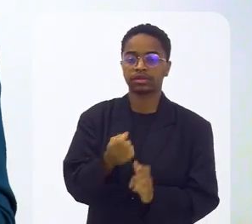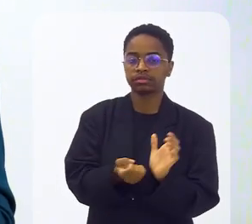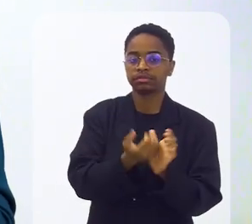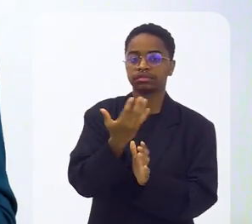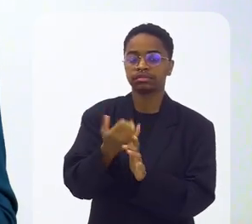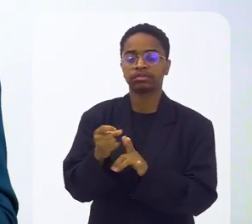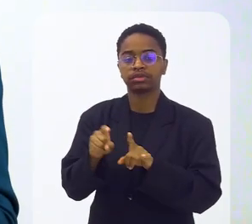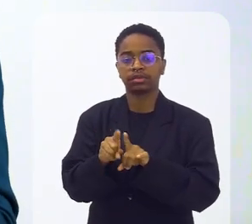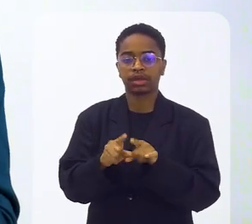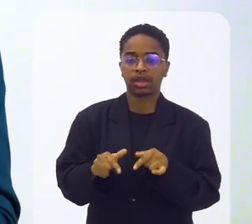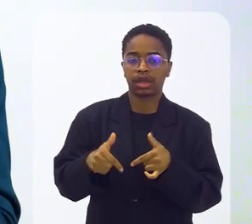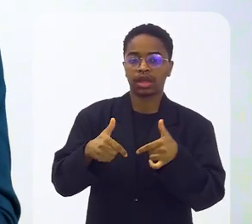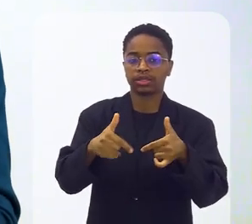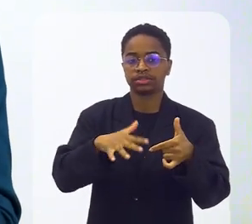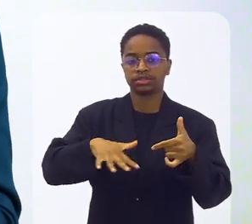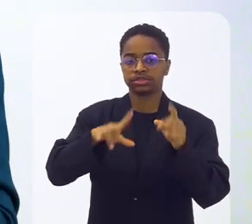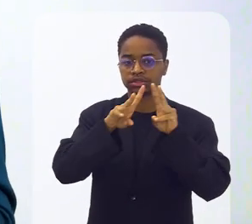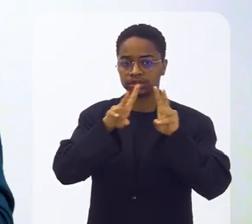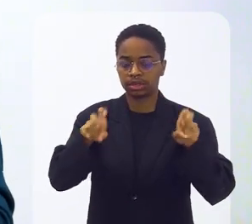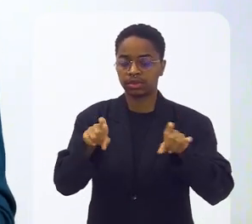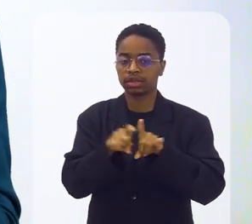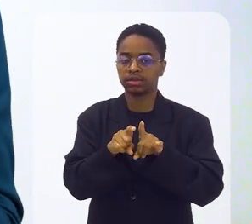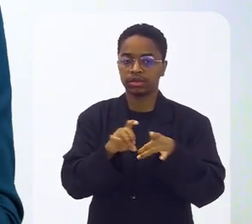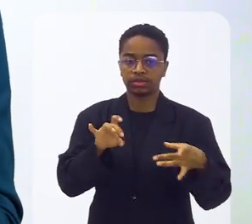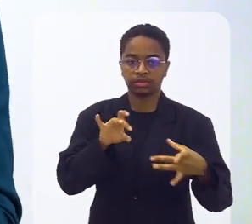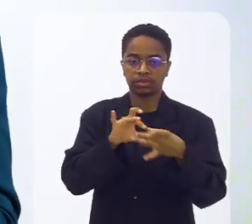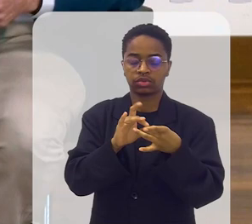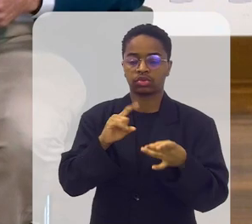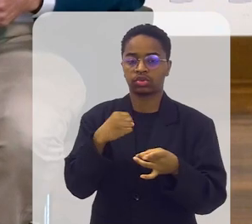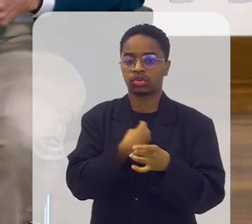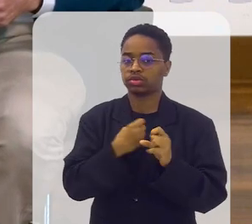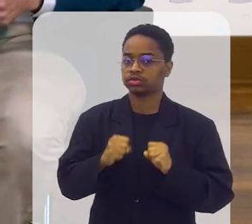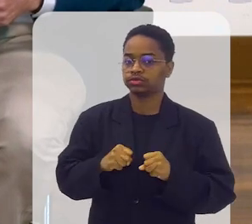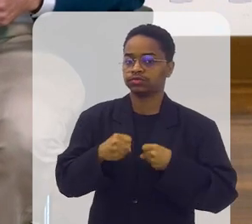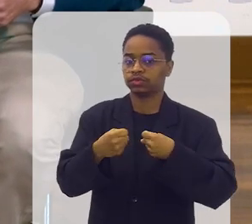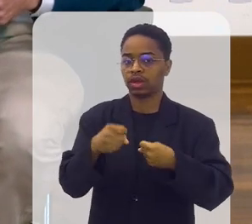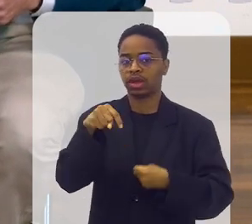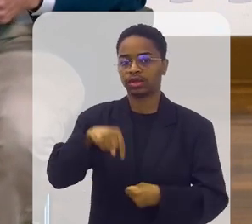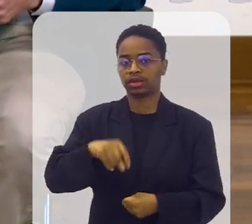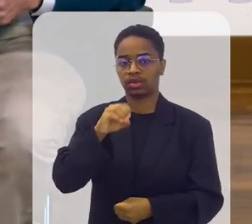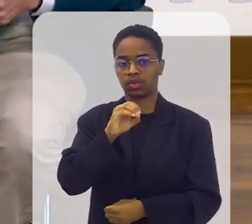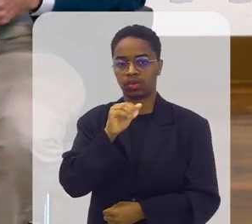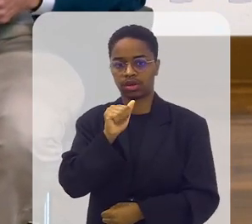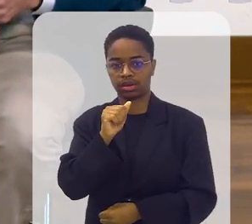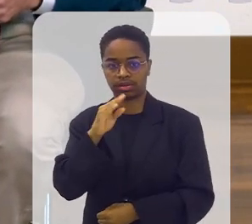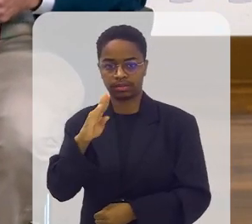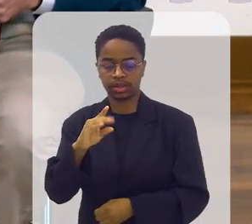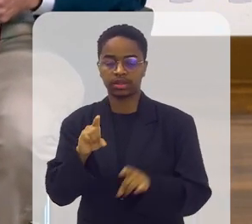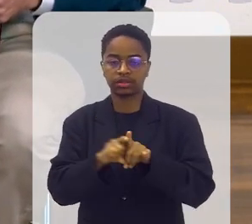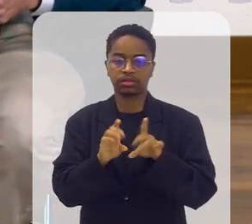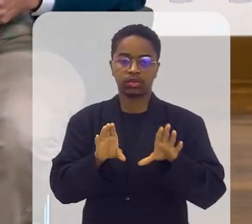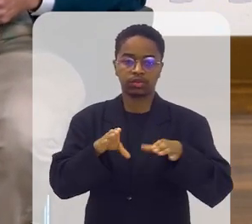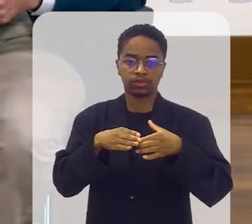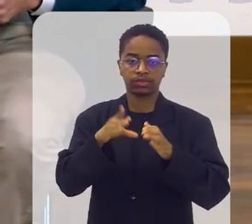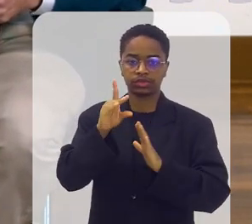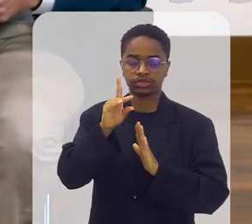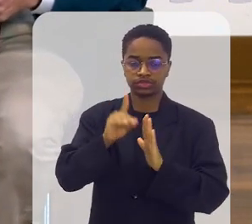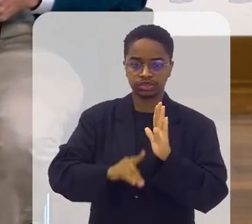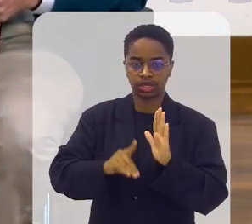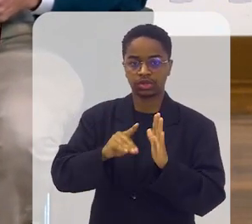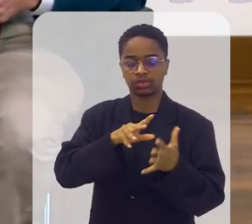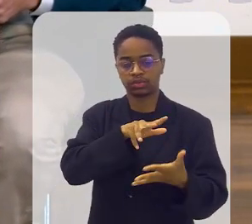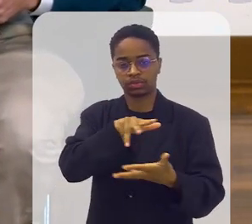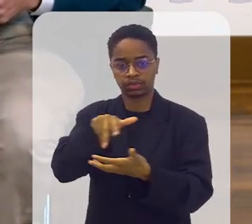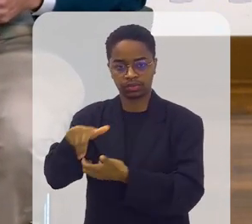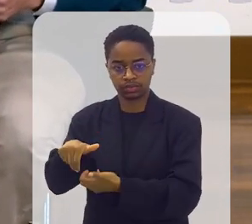tomado, adotado em relação a esse tema, que vai ao encontro do nosso esforço aqui, da Ordem dos Advogados do Brasil, da Comissão de Direito